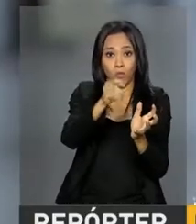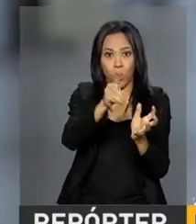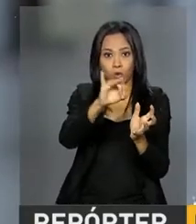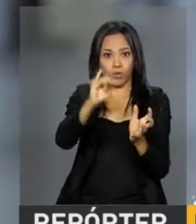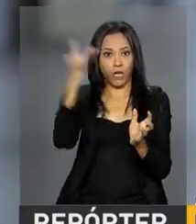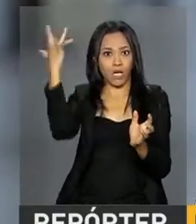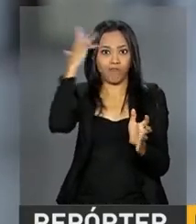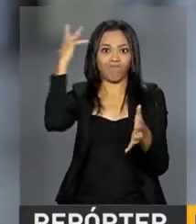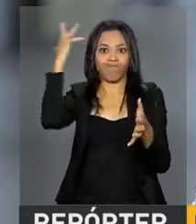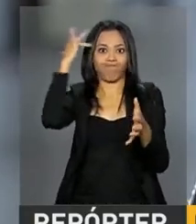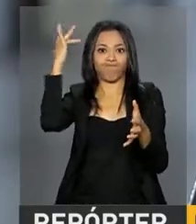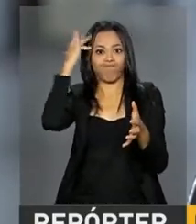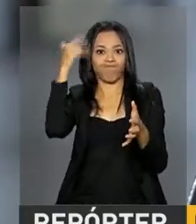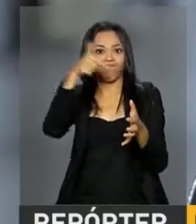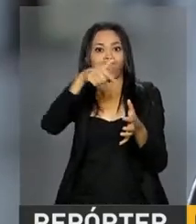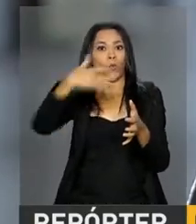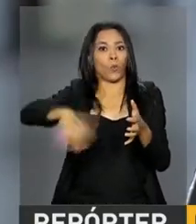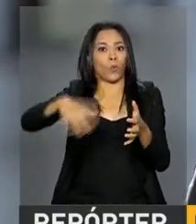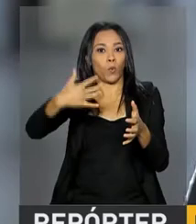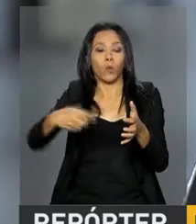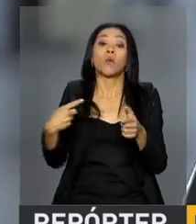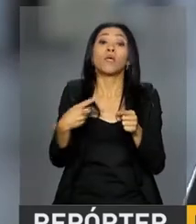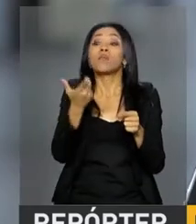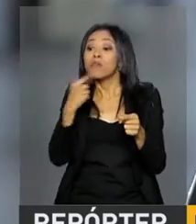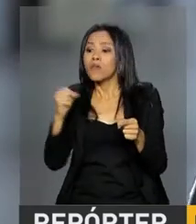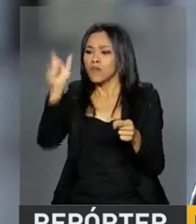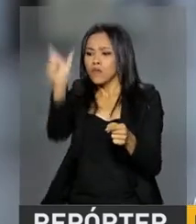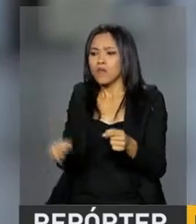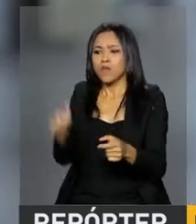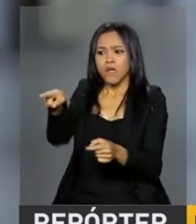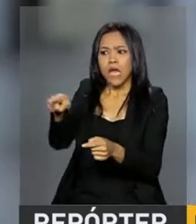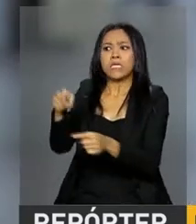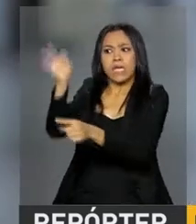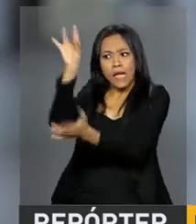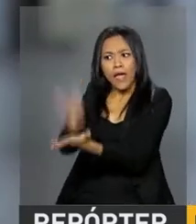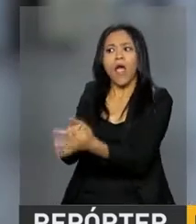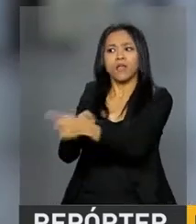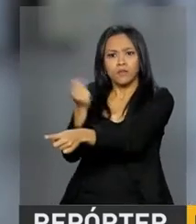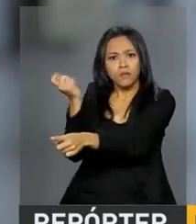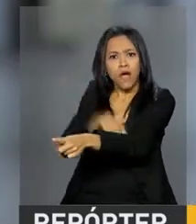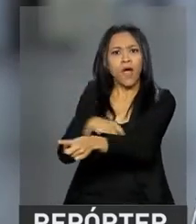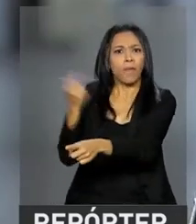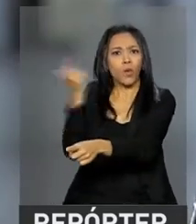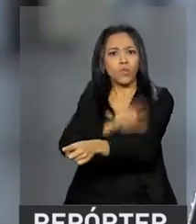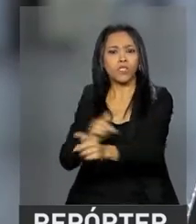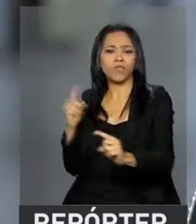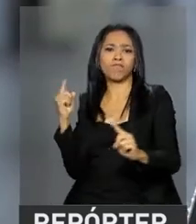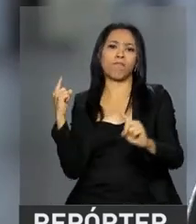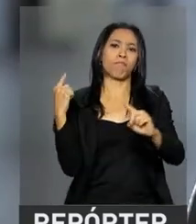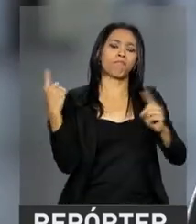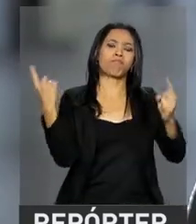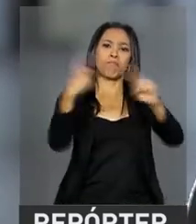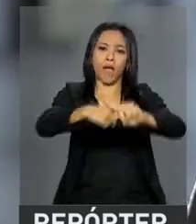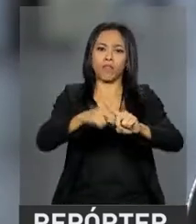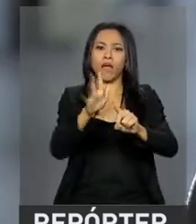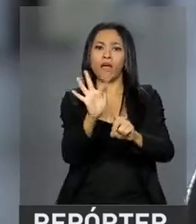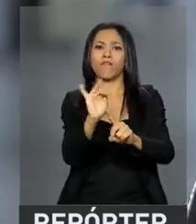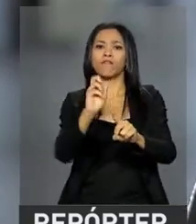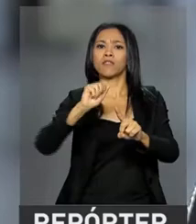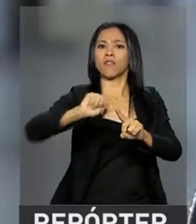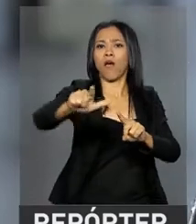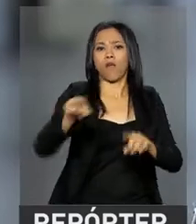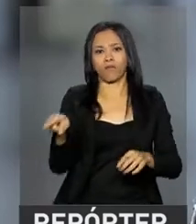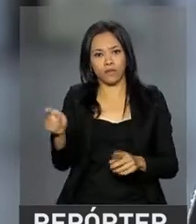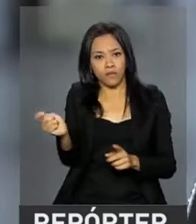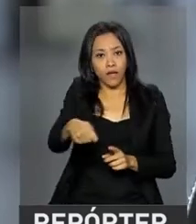alta do Bolsa Atleta, é aquela em que o atleta tem chances reais de disputar uma final e ganhar medalhas. Desde que